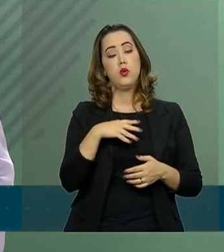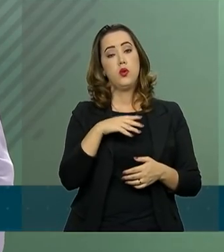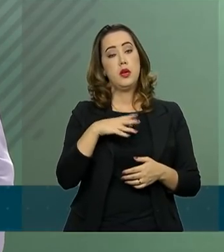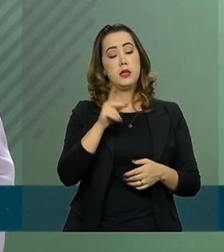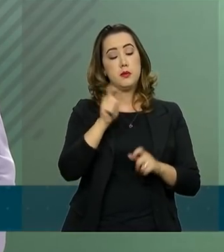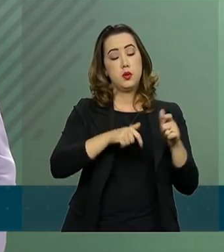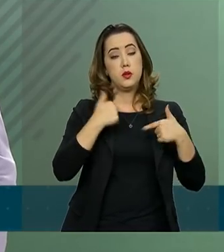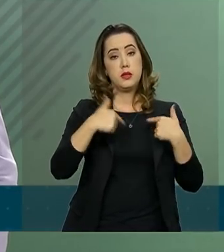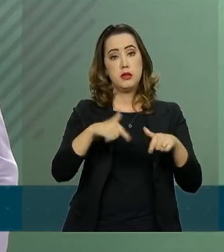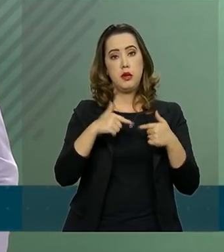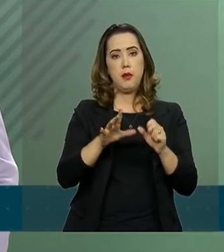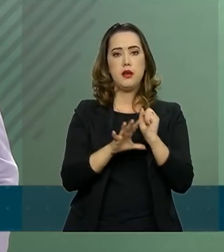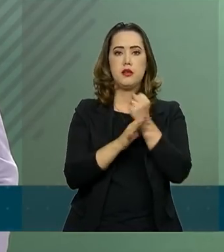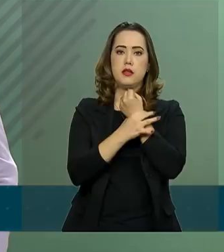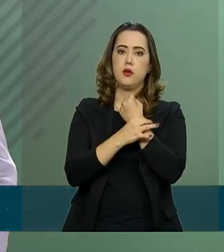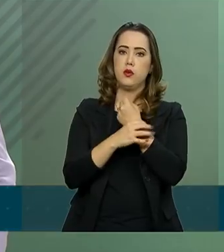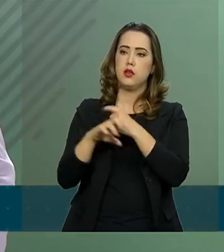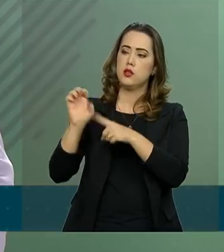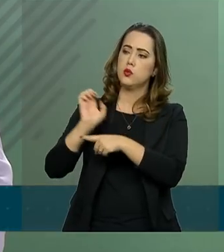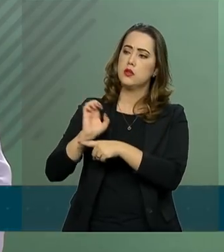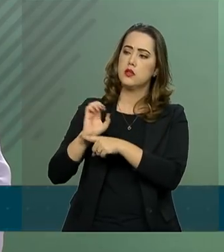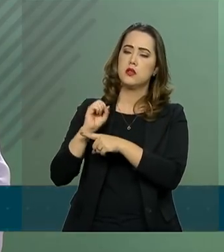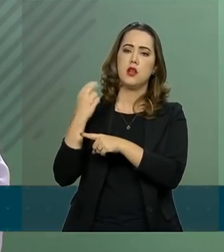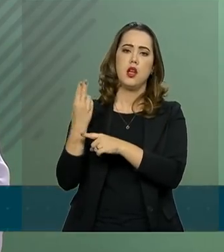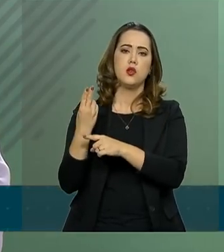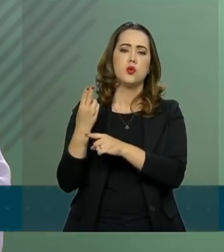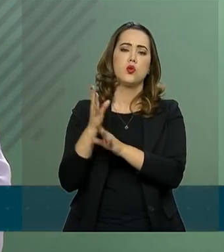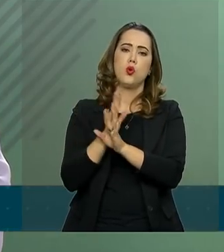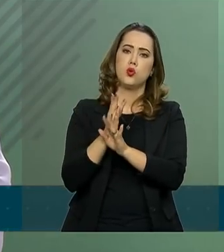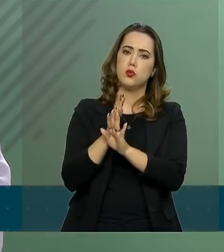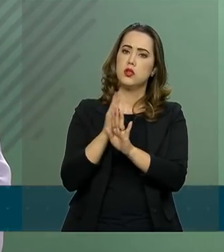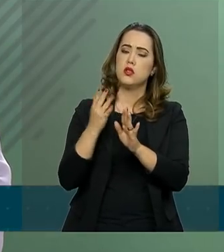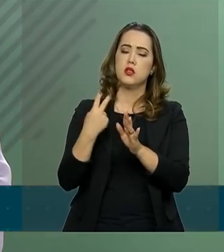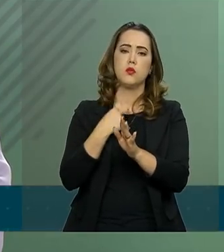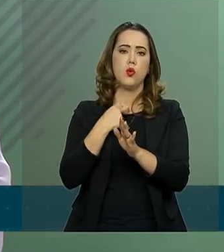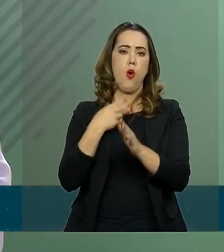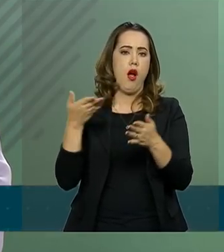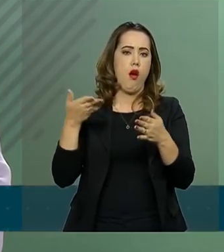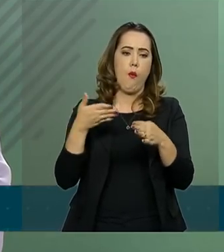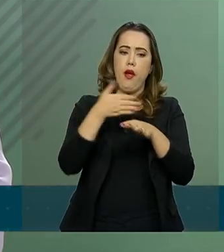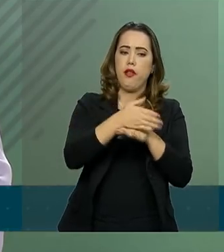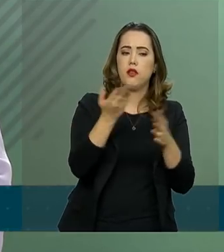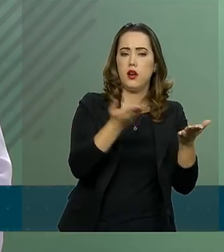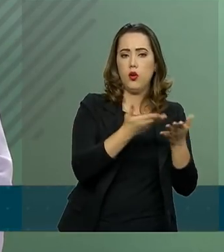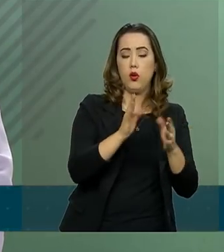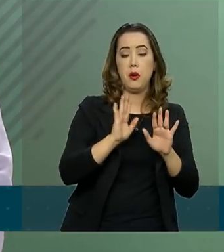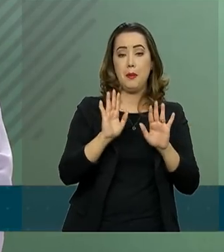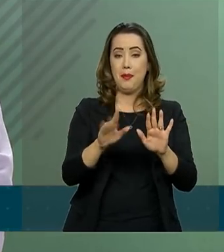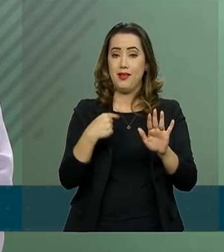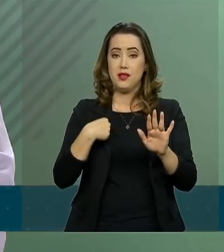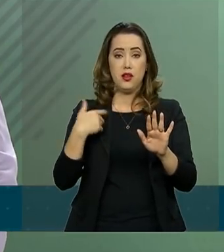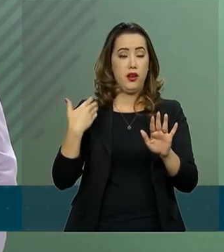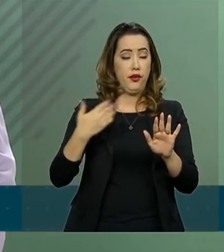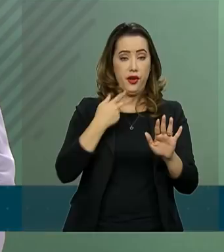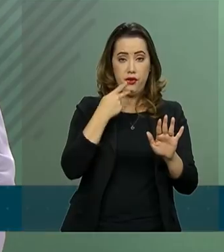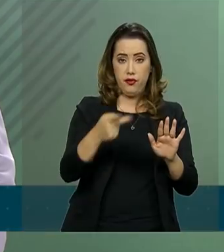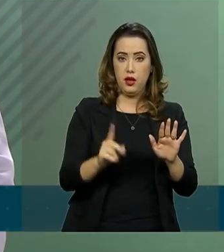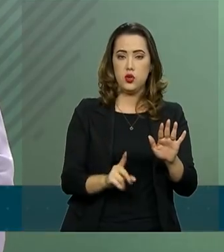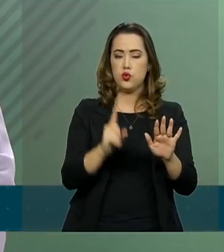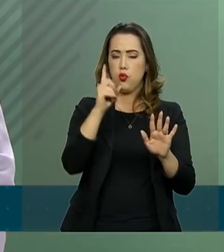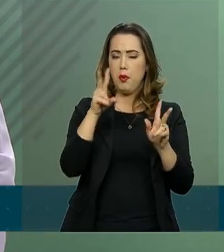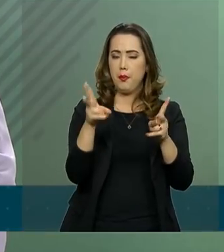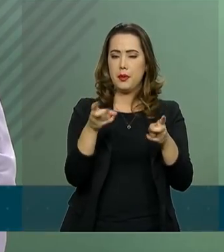municipais não serão tratados nesse momento. Mas eu quero avançar ainda uma percepção do senhor presidente.